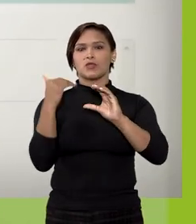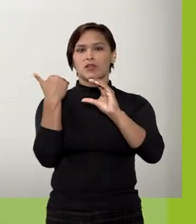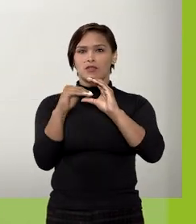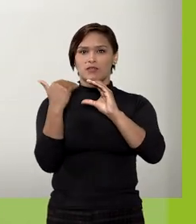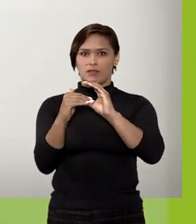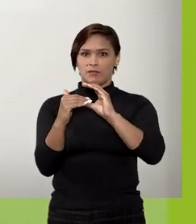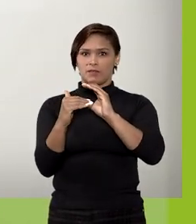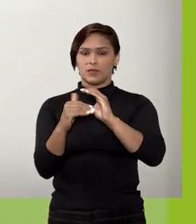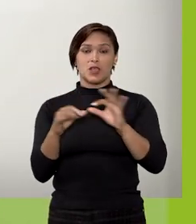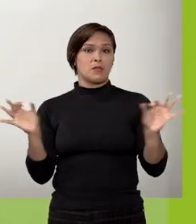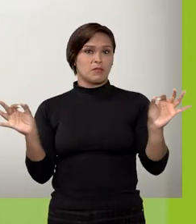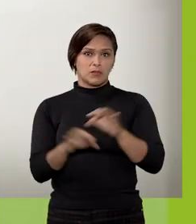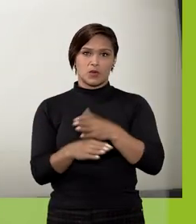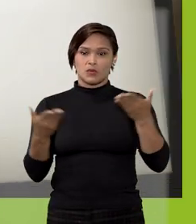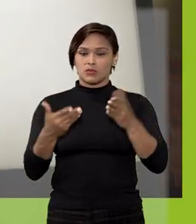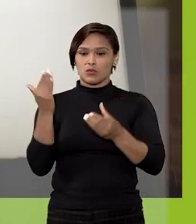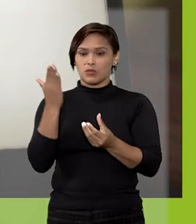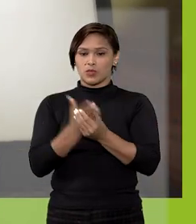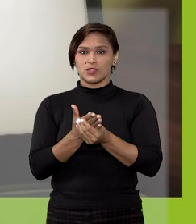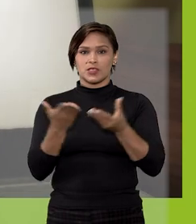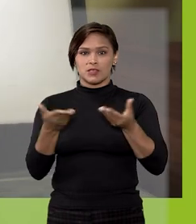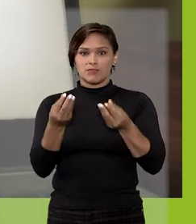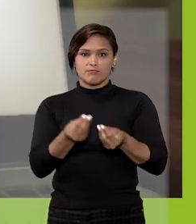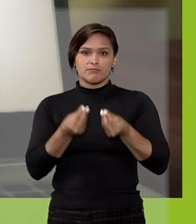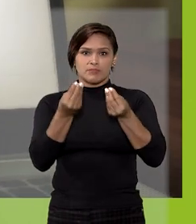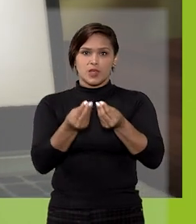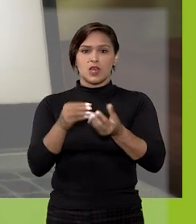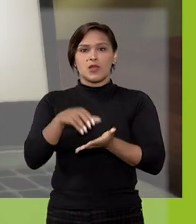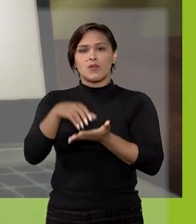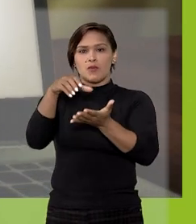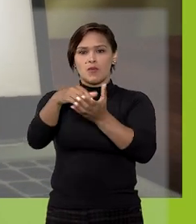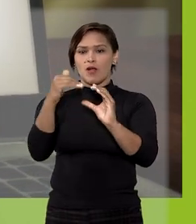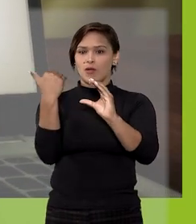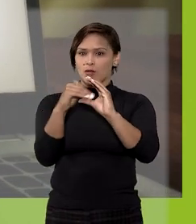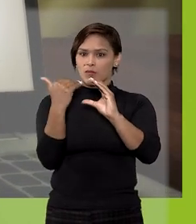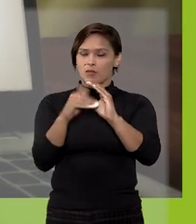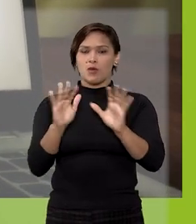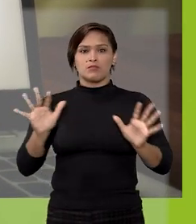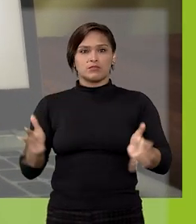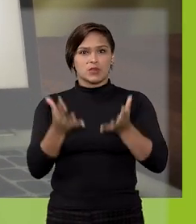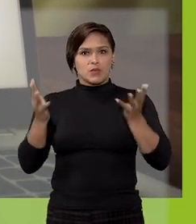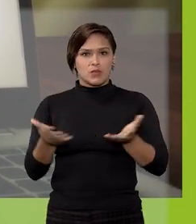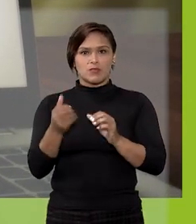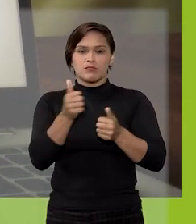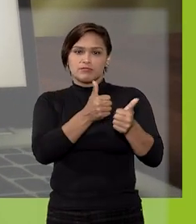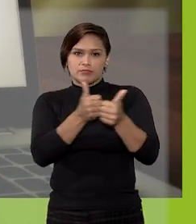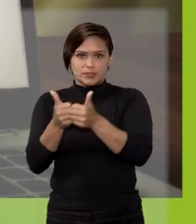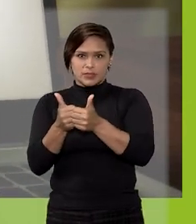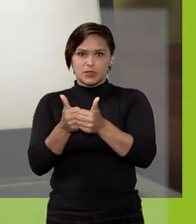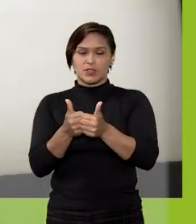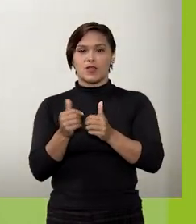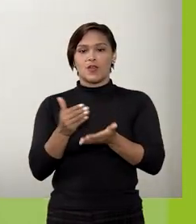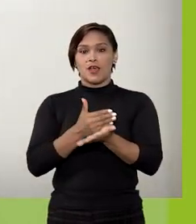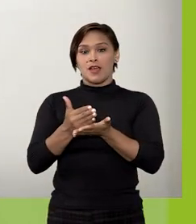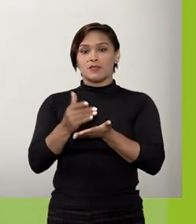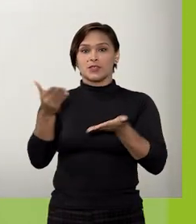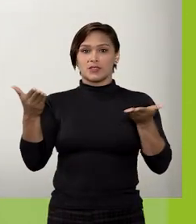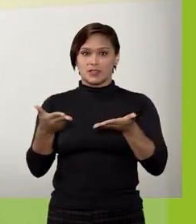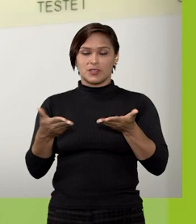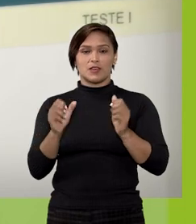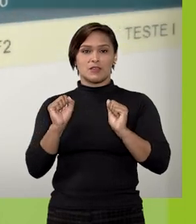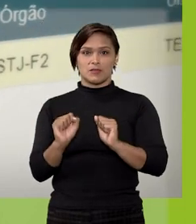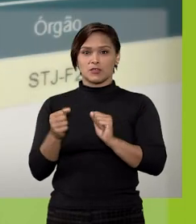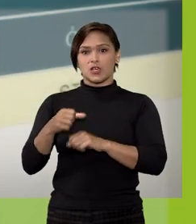Enviar. Pronto! O processo já está disponível para o órgão destinatário promover a instrução. A partir deste